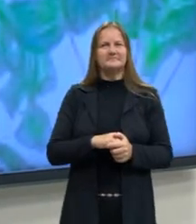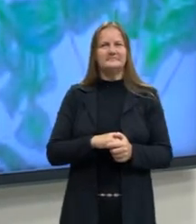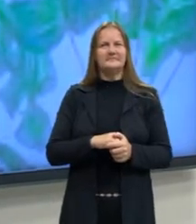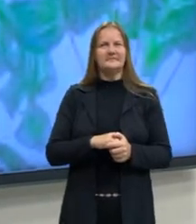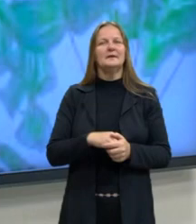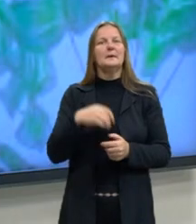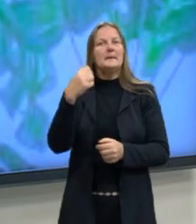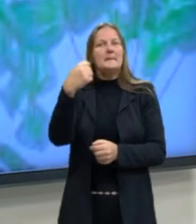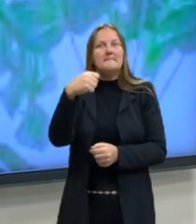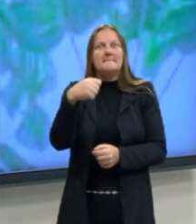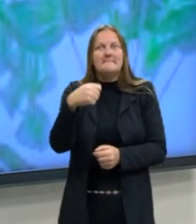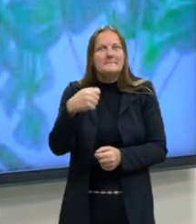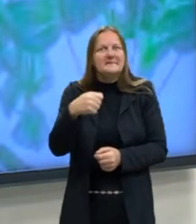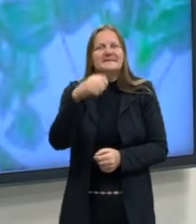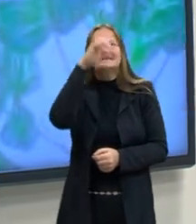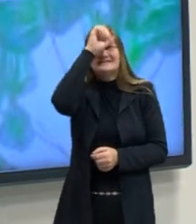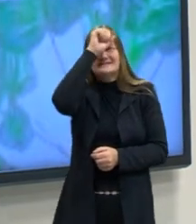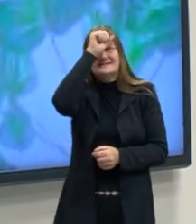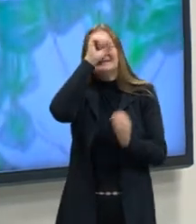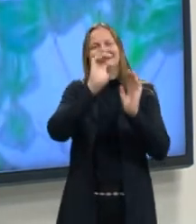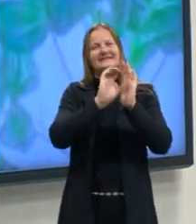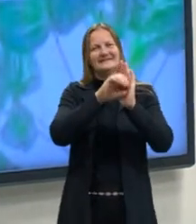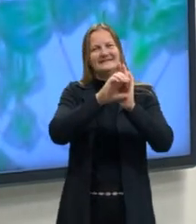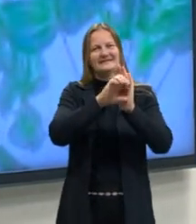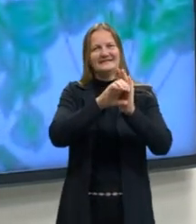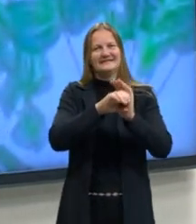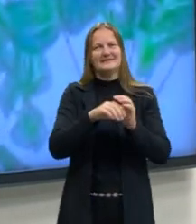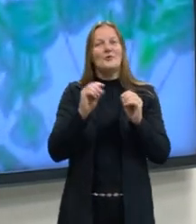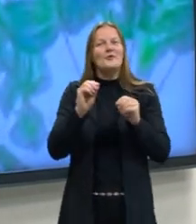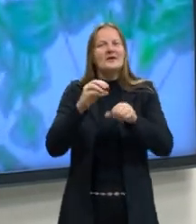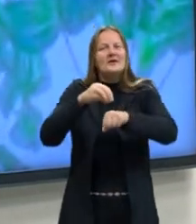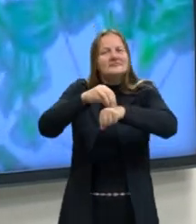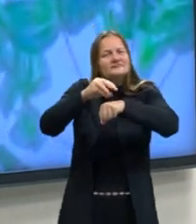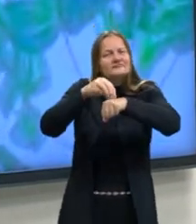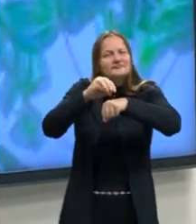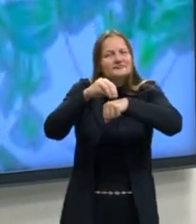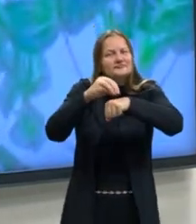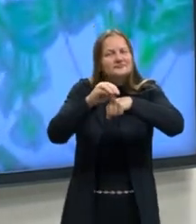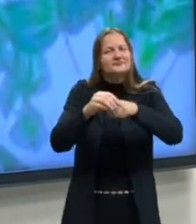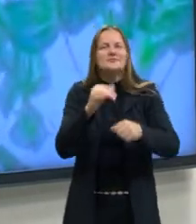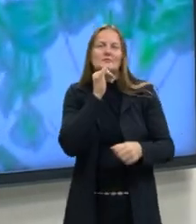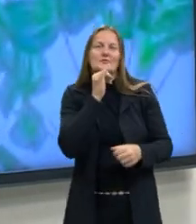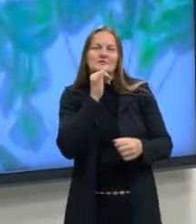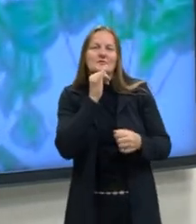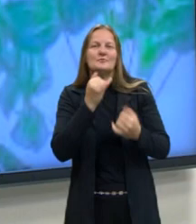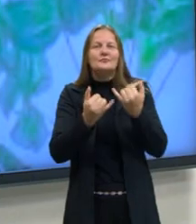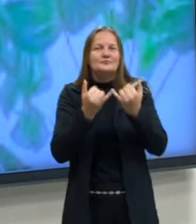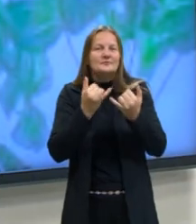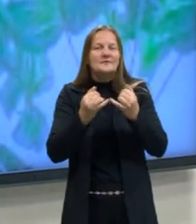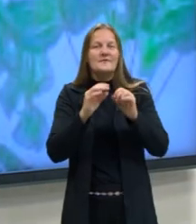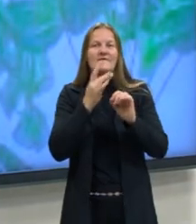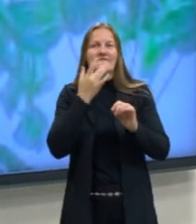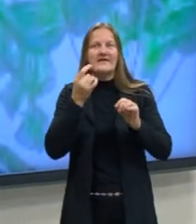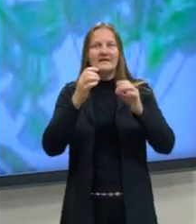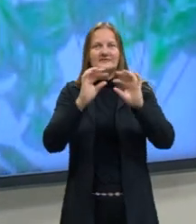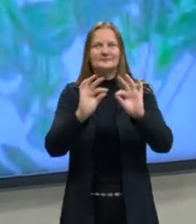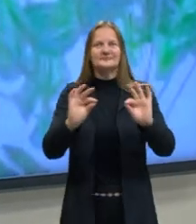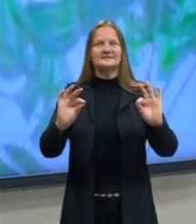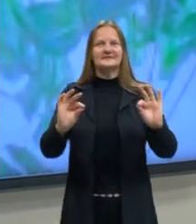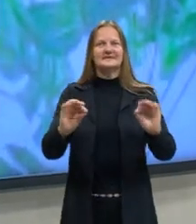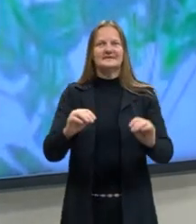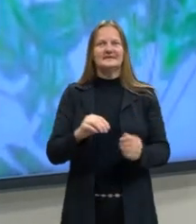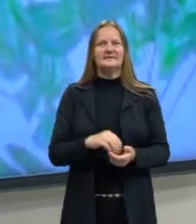infelizmente, a gente não pode fugir muito. O que eu posso fazer para ajudar vocês é dar um exemplo um pouquinho mais descontraído.